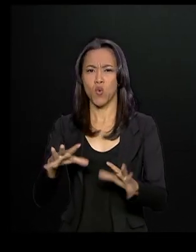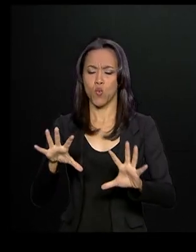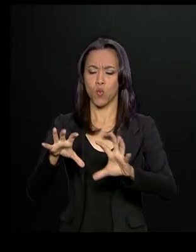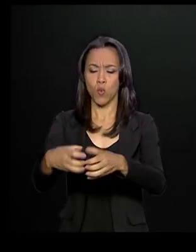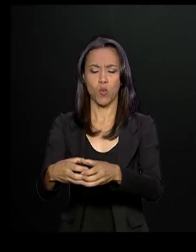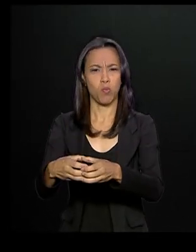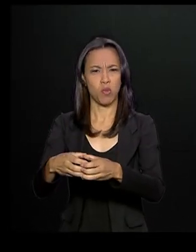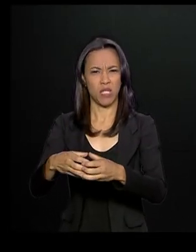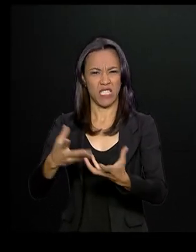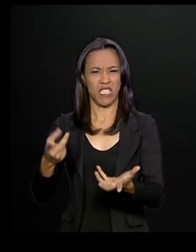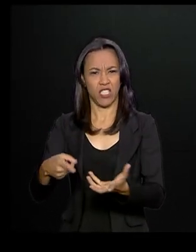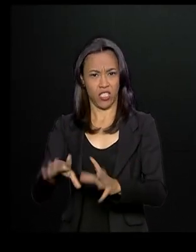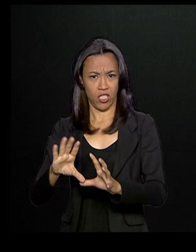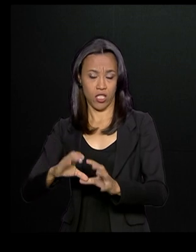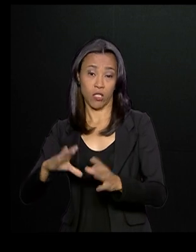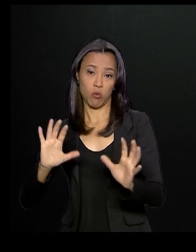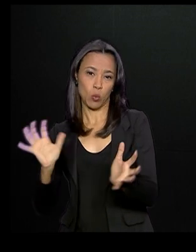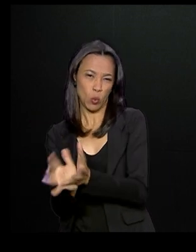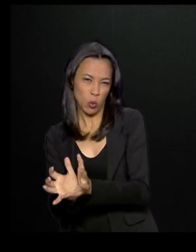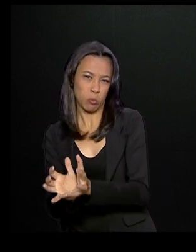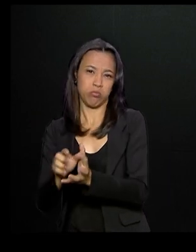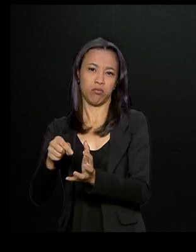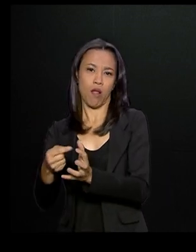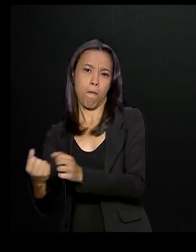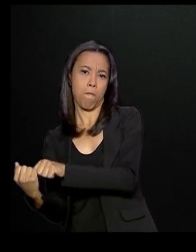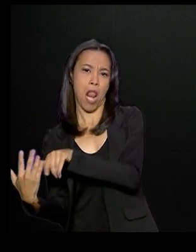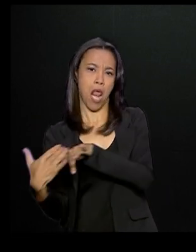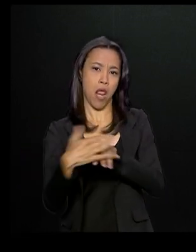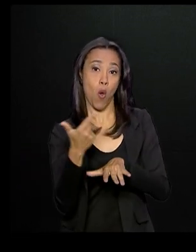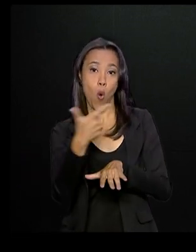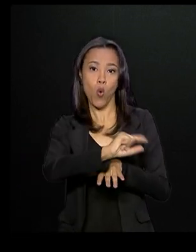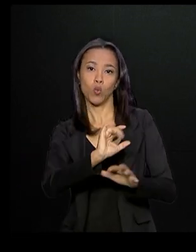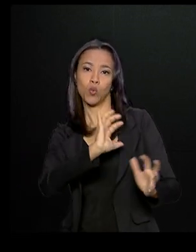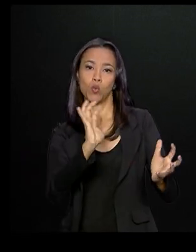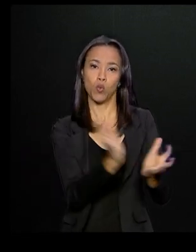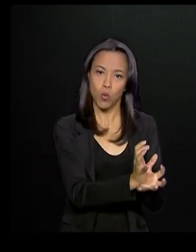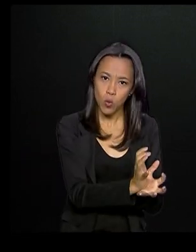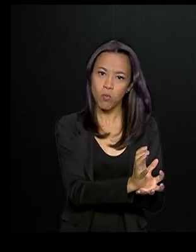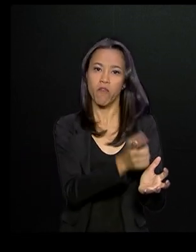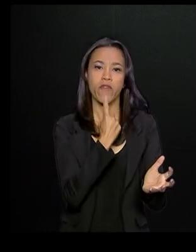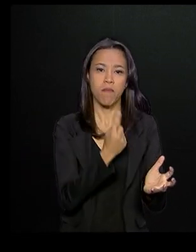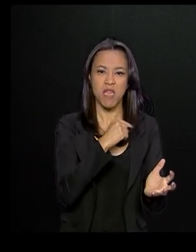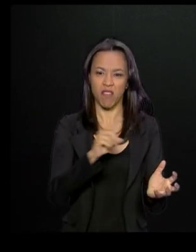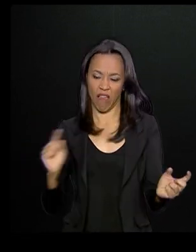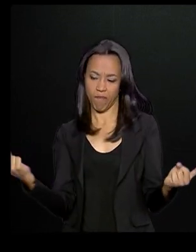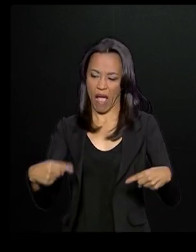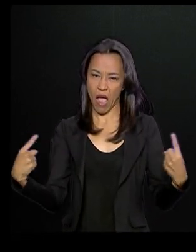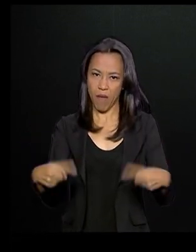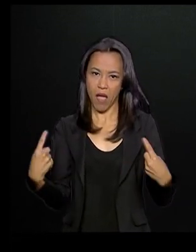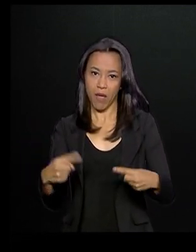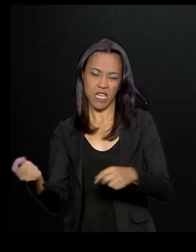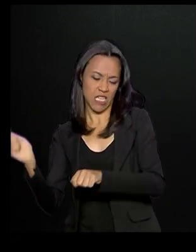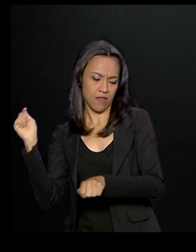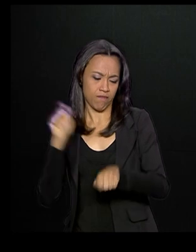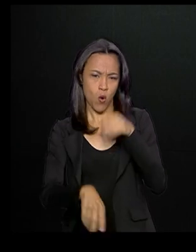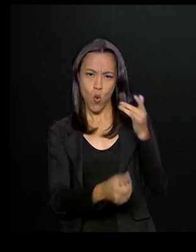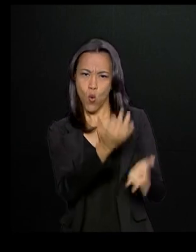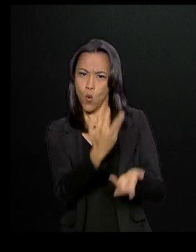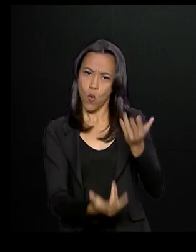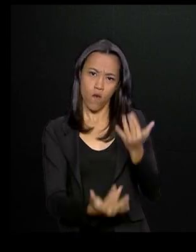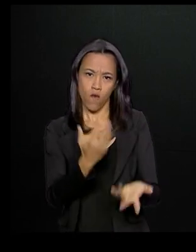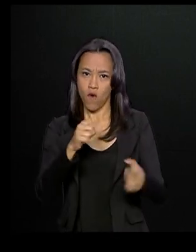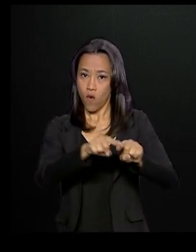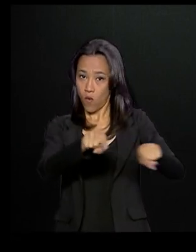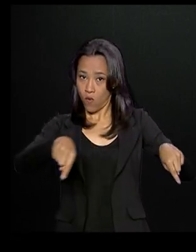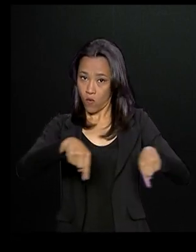presos da facção Comando Classe A invadiu a ala dos integrantes do Comando Vermelho, facção rival, e colocou fogo em uma das celas.